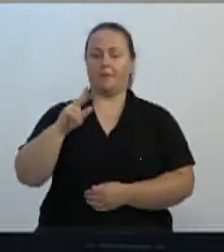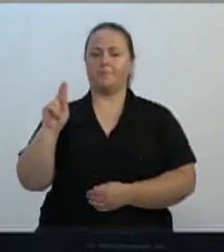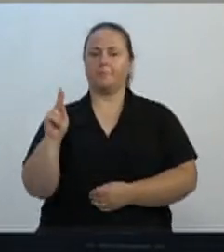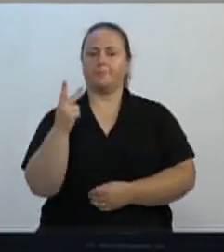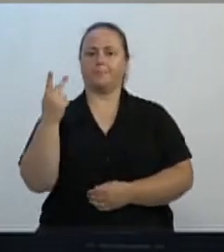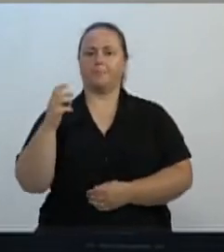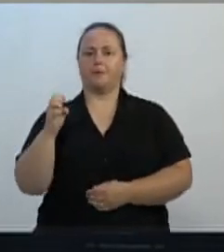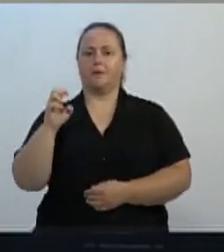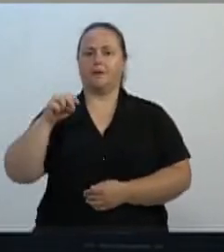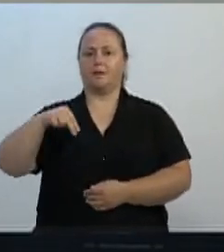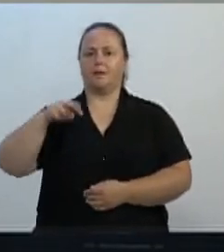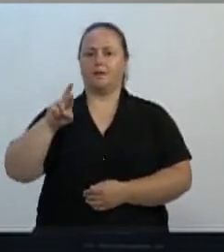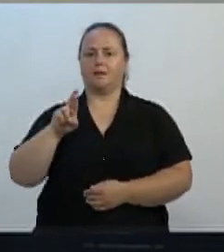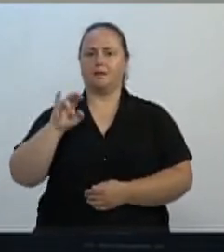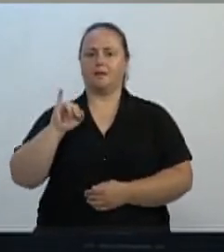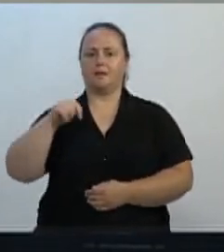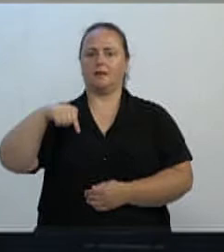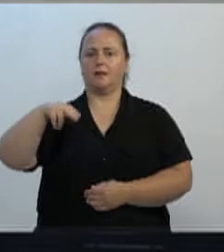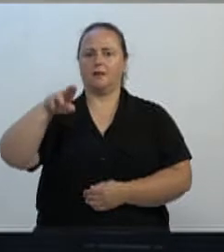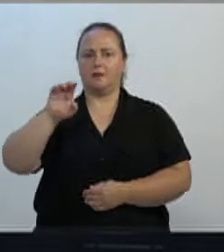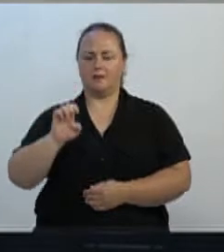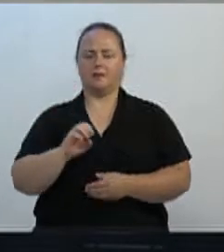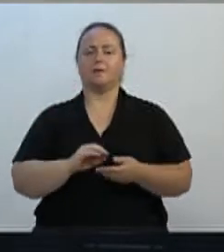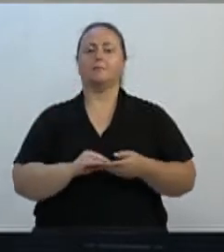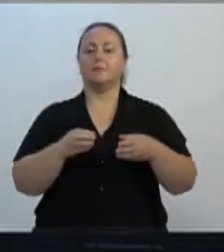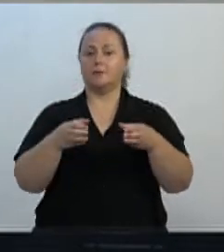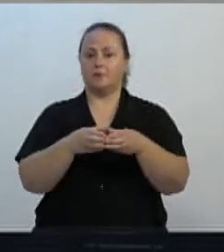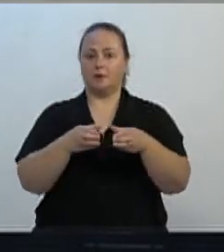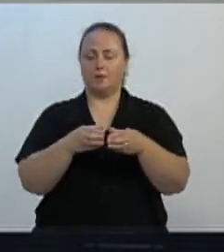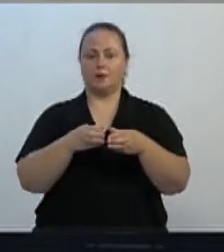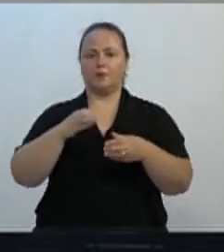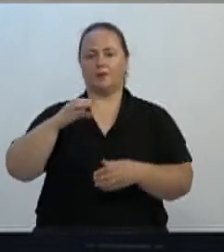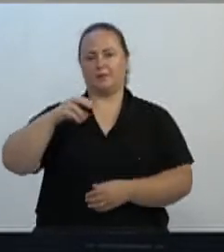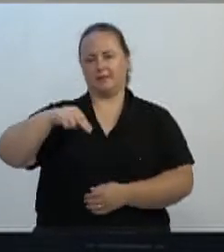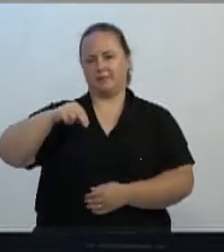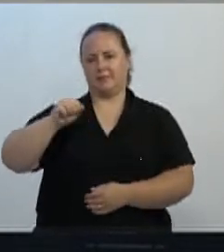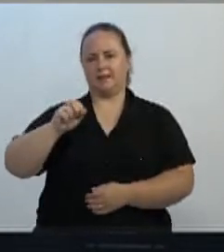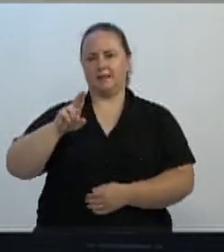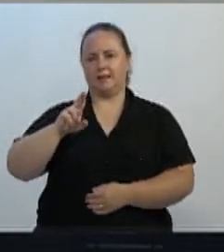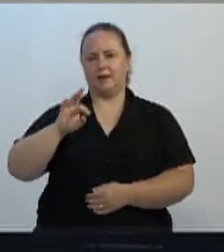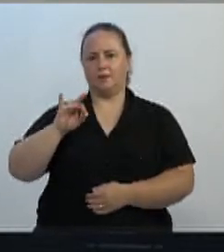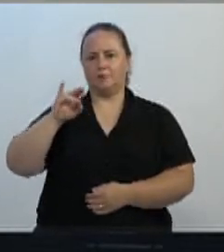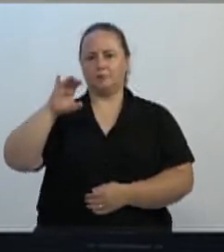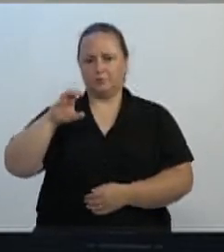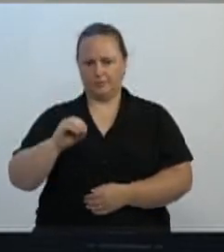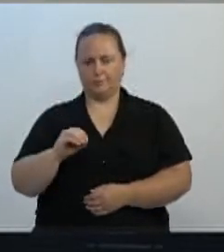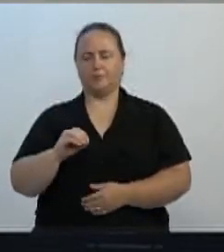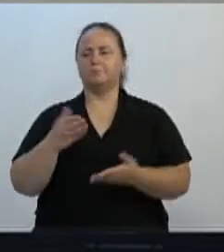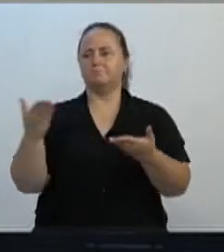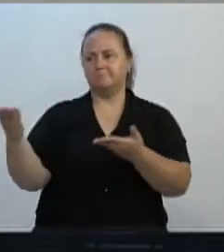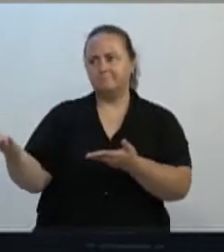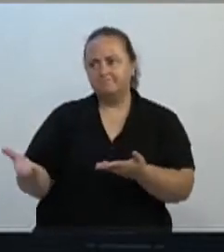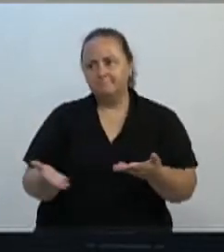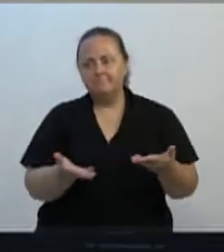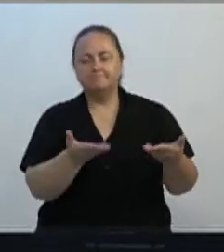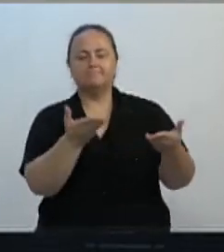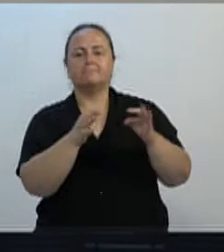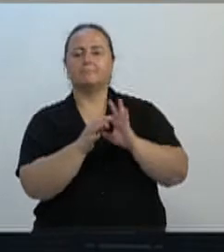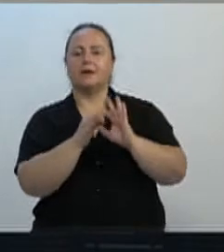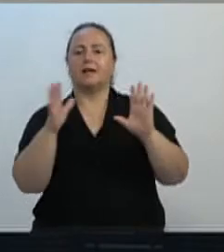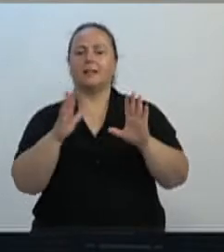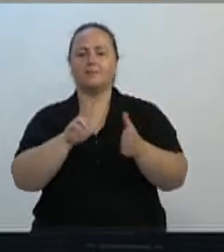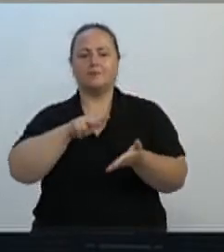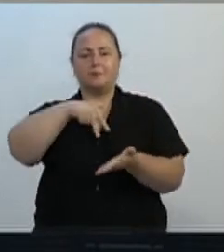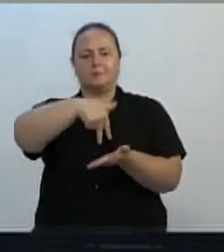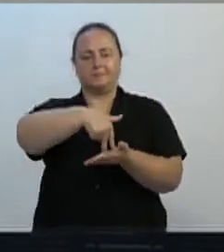passou dele que é presidente executivo do Clube Náutico América. Por favor, fique à vontade, então, para fazer